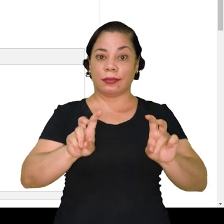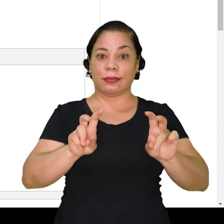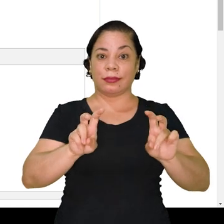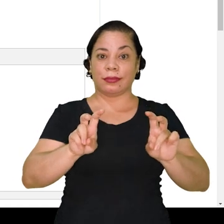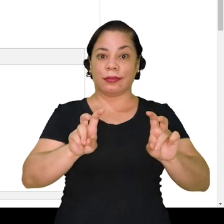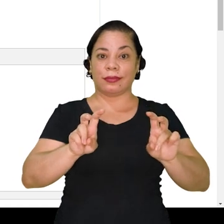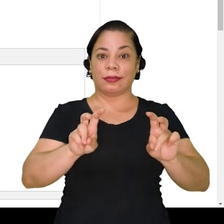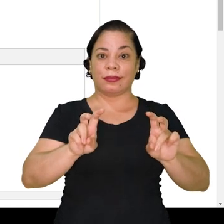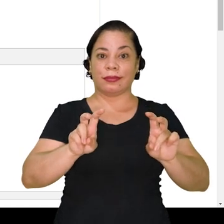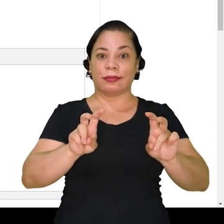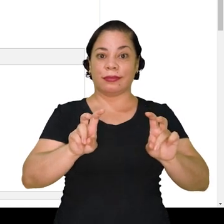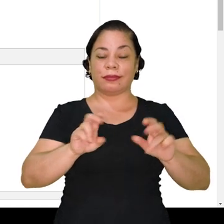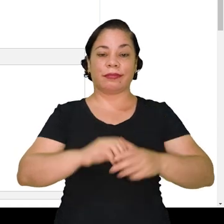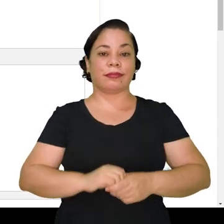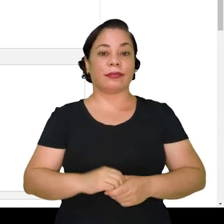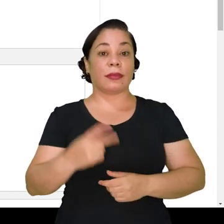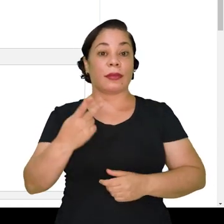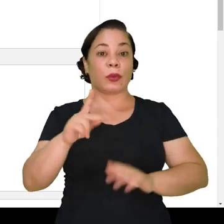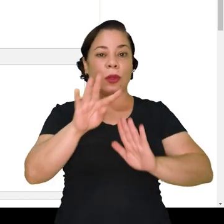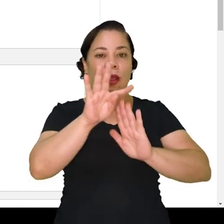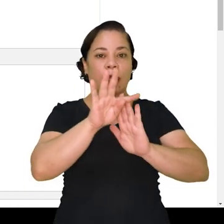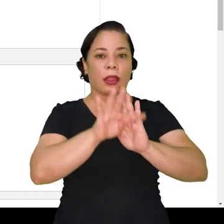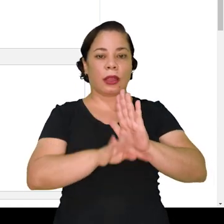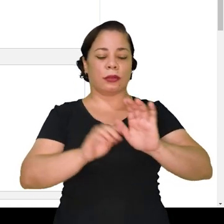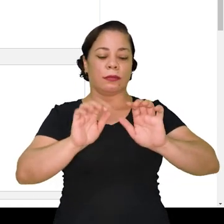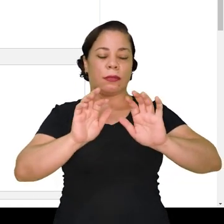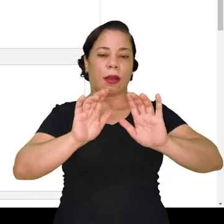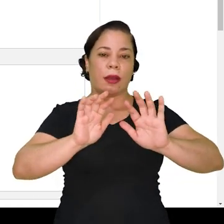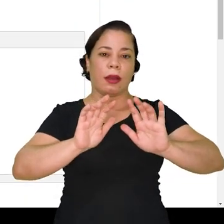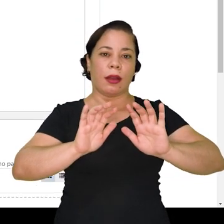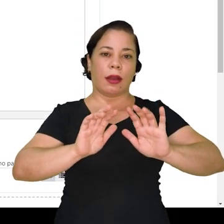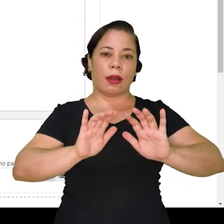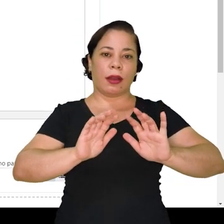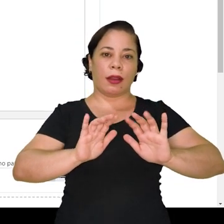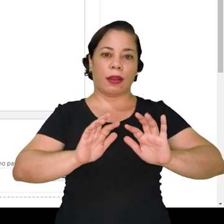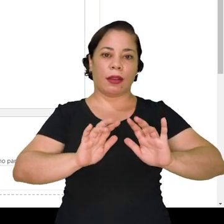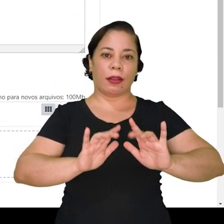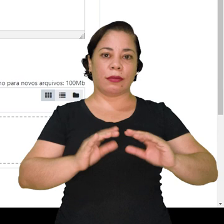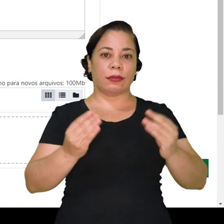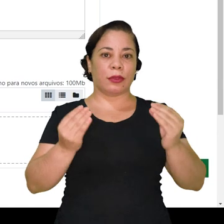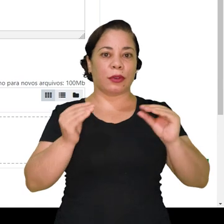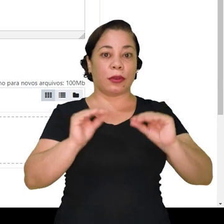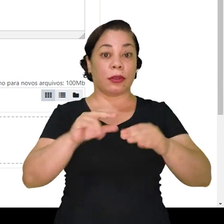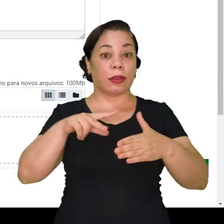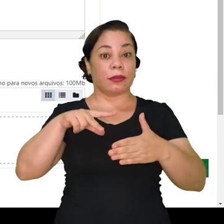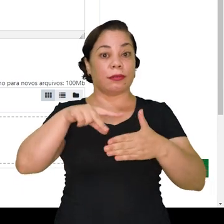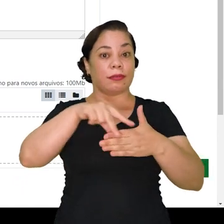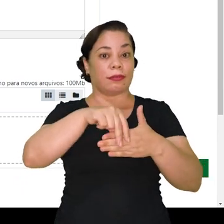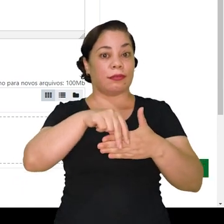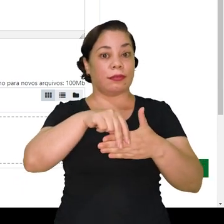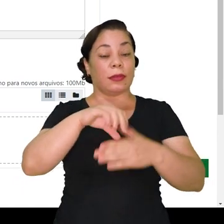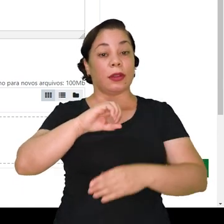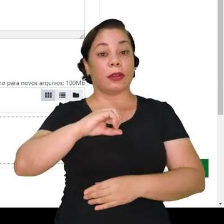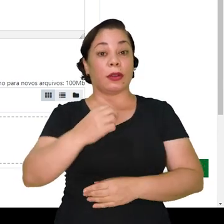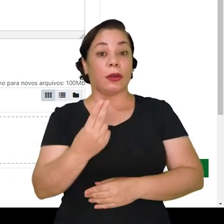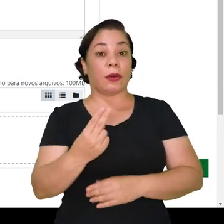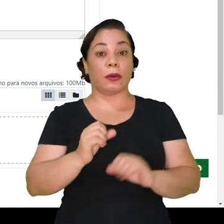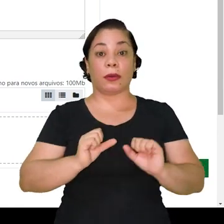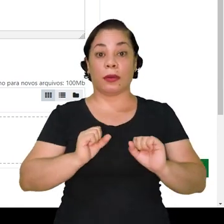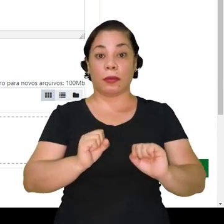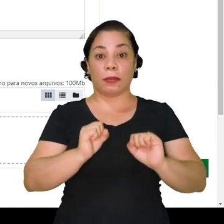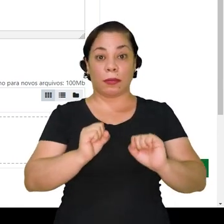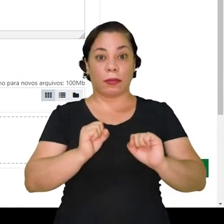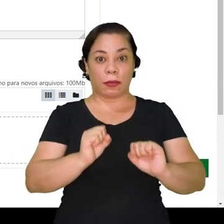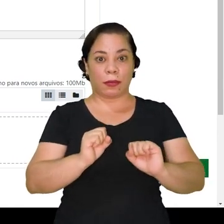e aqui o seu texto de e-mail, colocar anexos, ou você